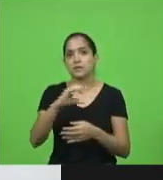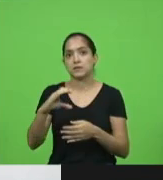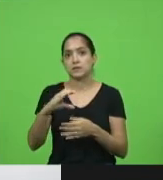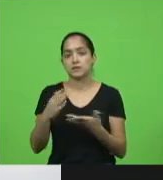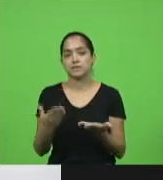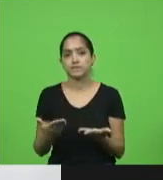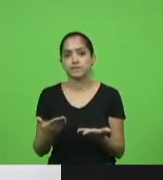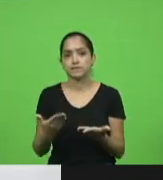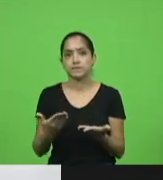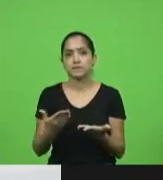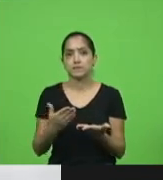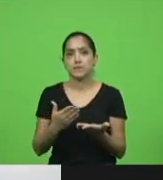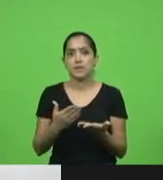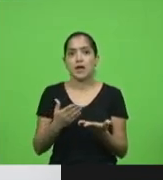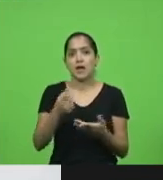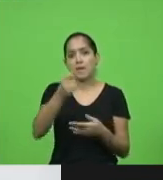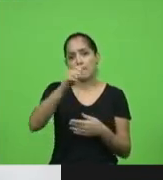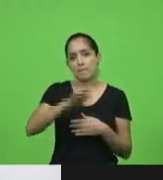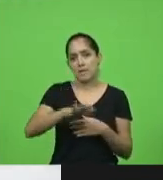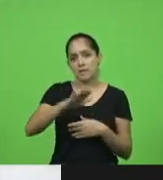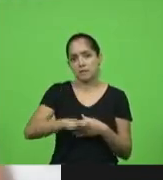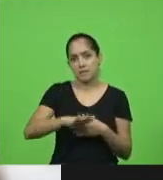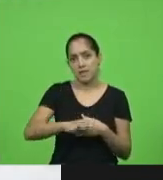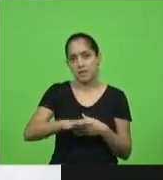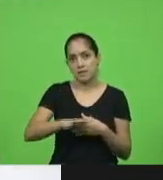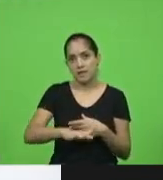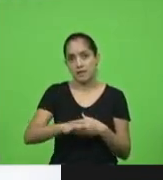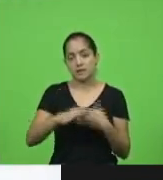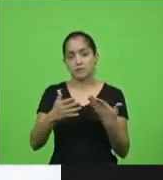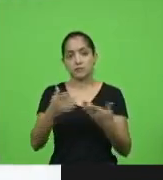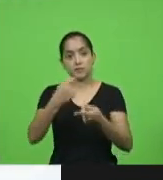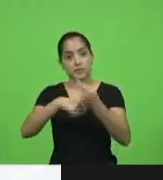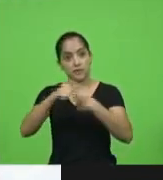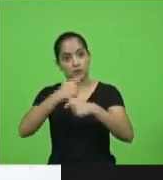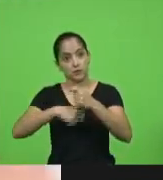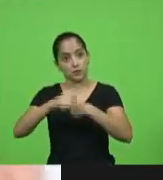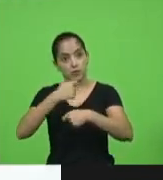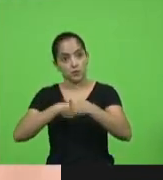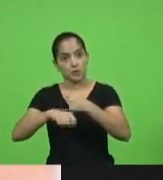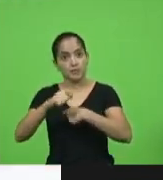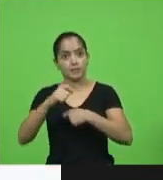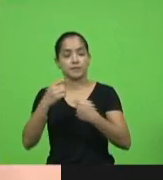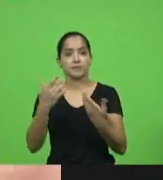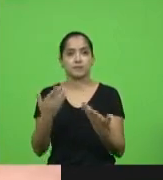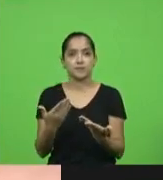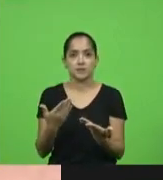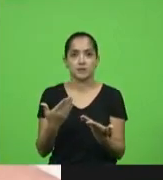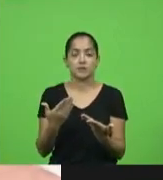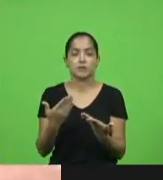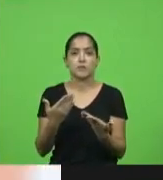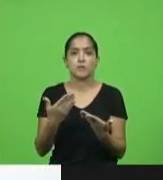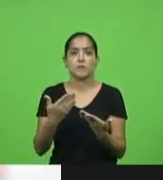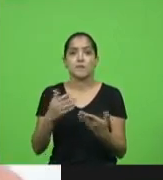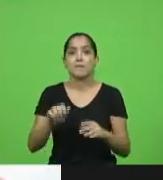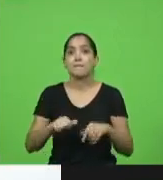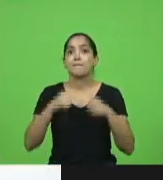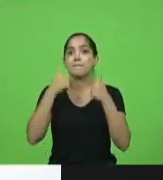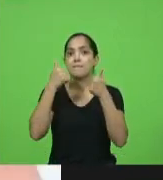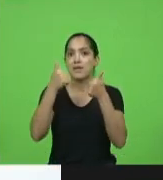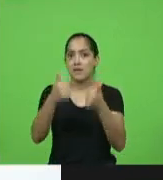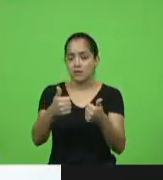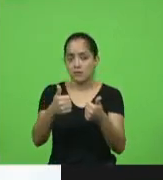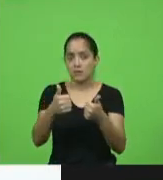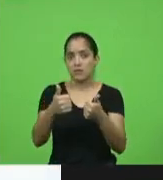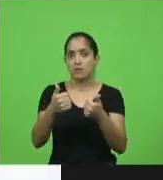muito mais barato melhor para a economia e infinitamente melhor para